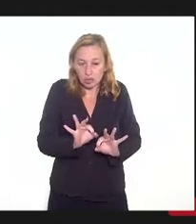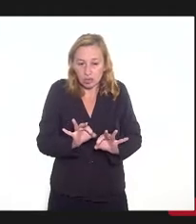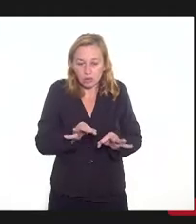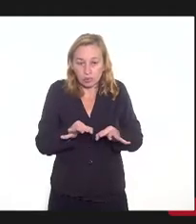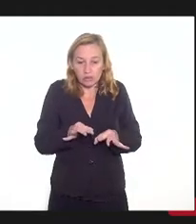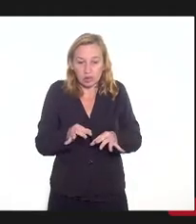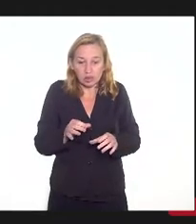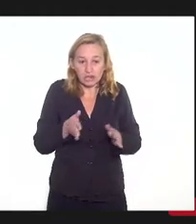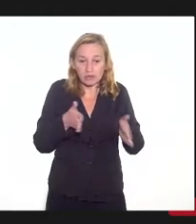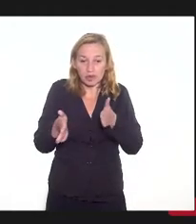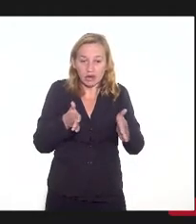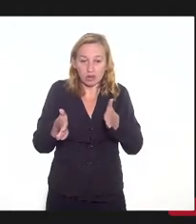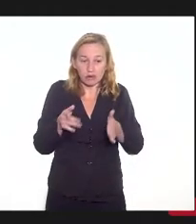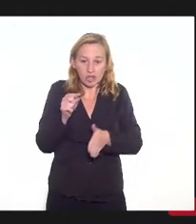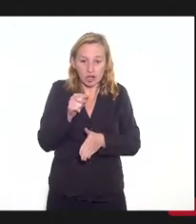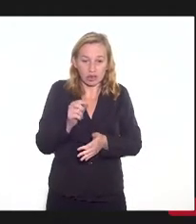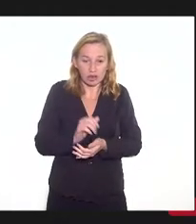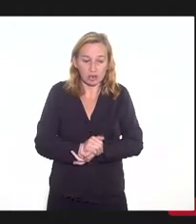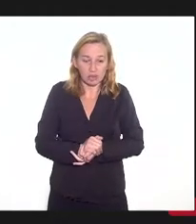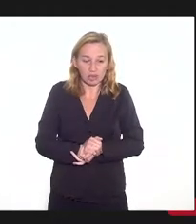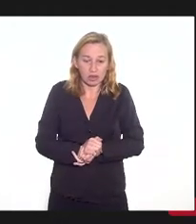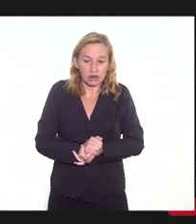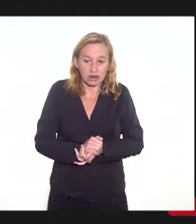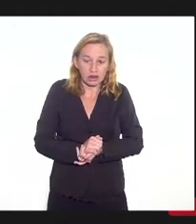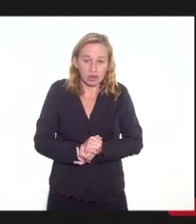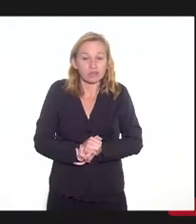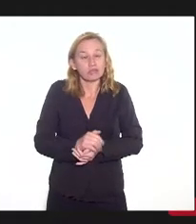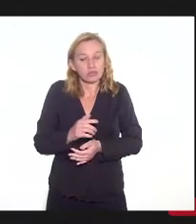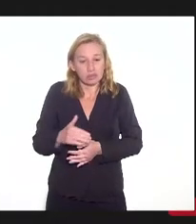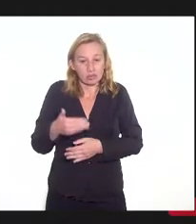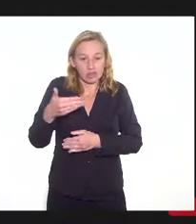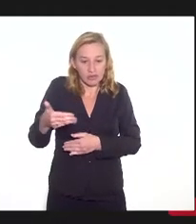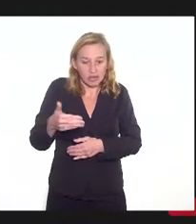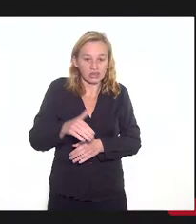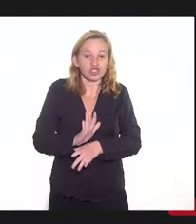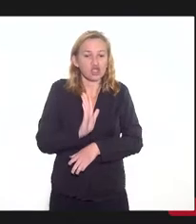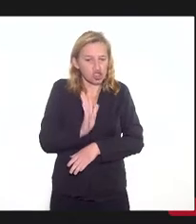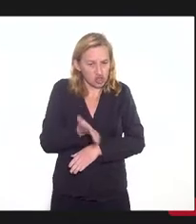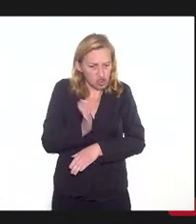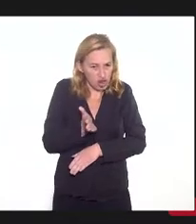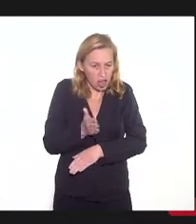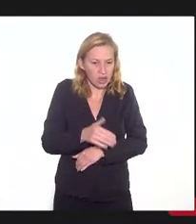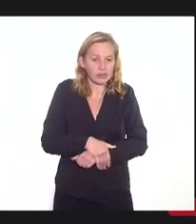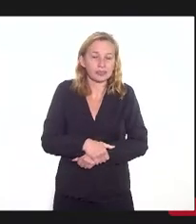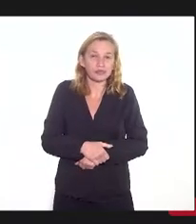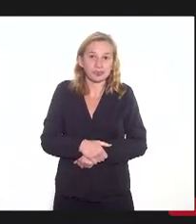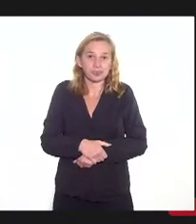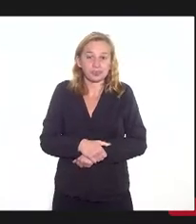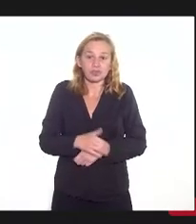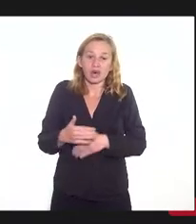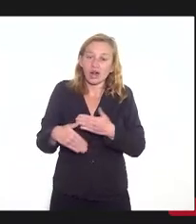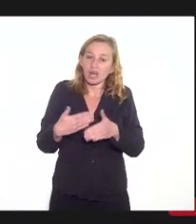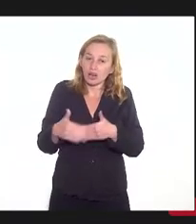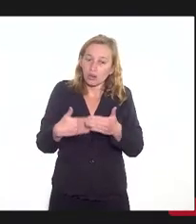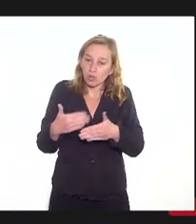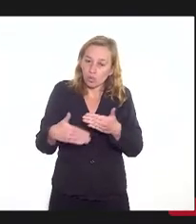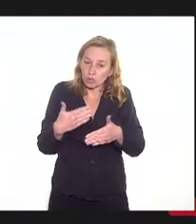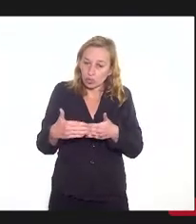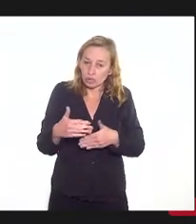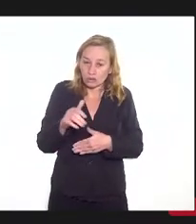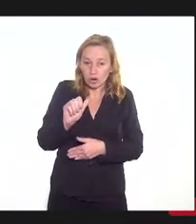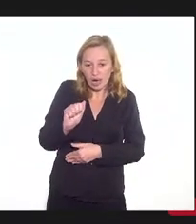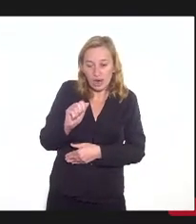aqui que vamos ter pela frente, mas já... E aí, ao longo do calendário,